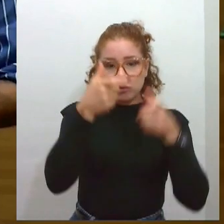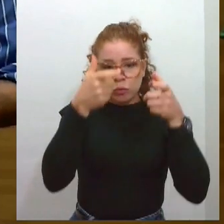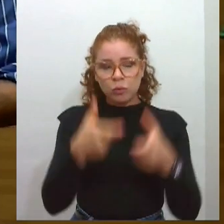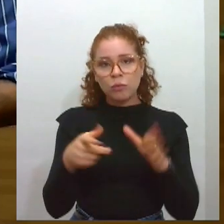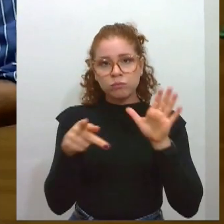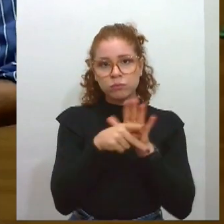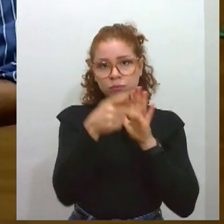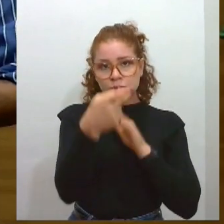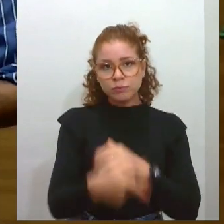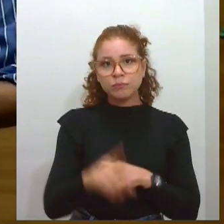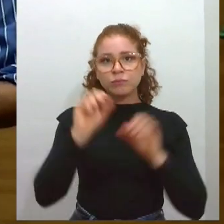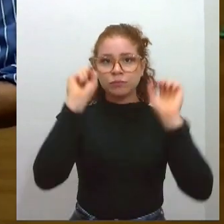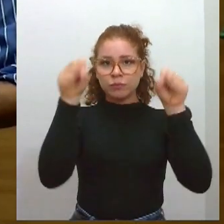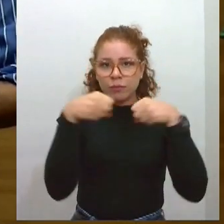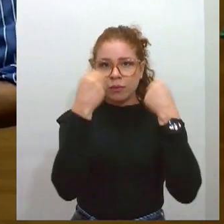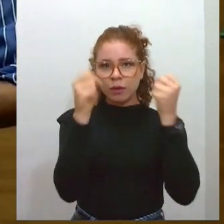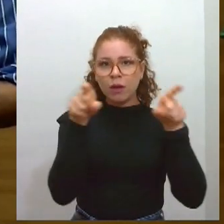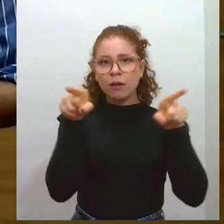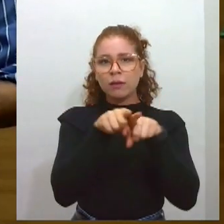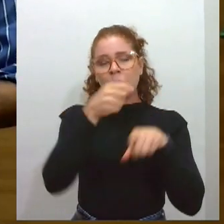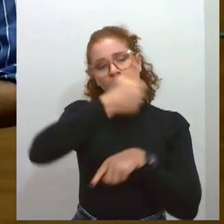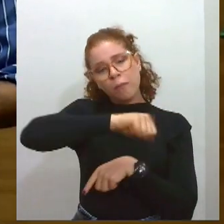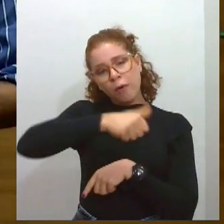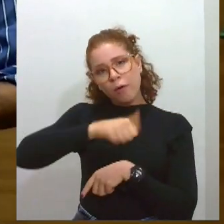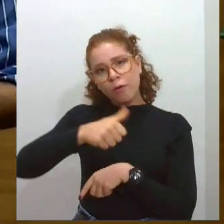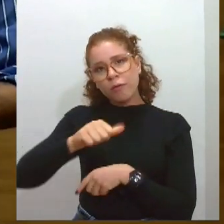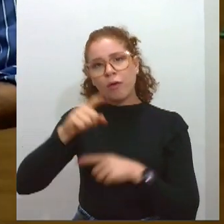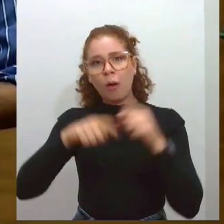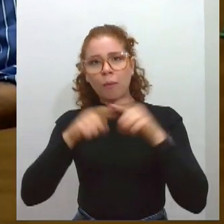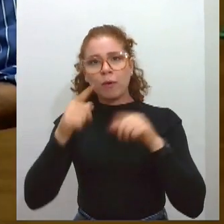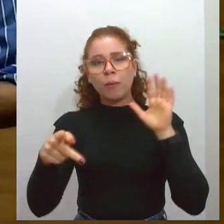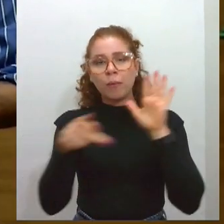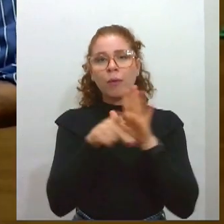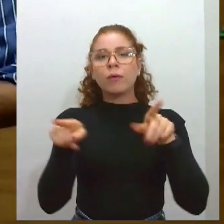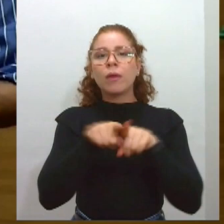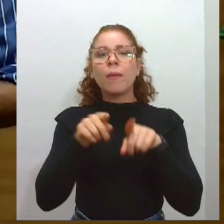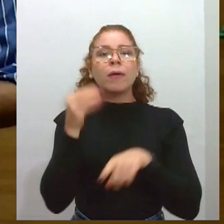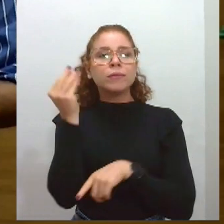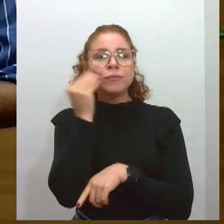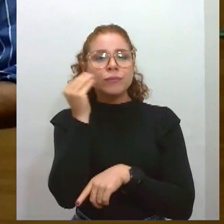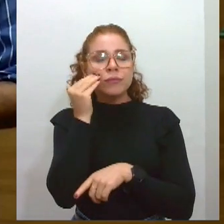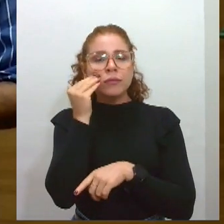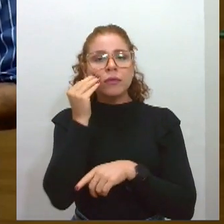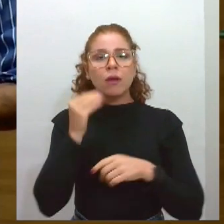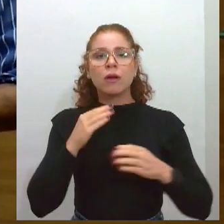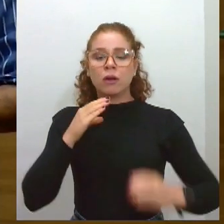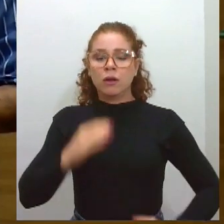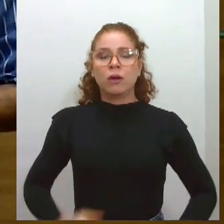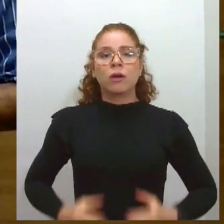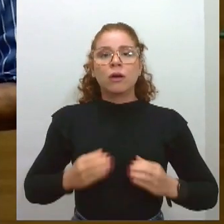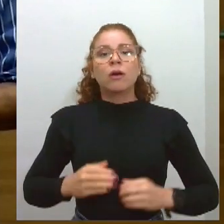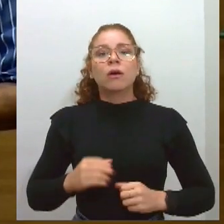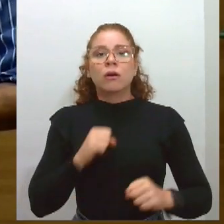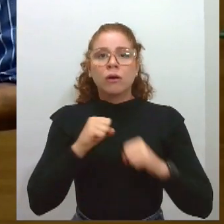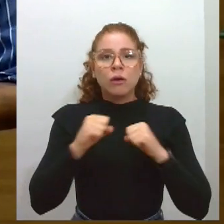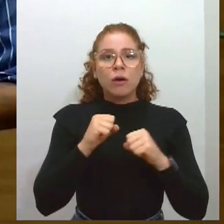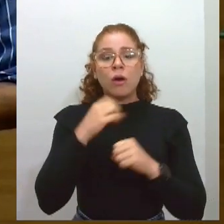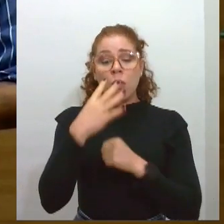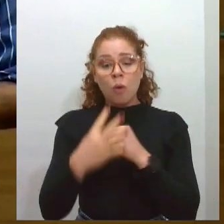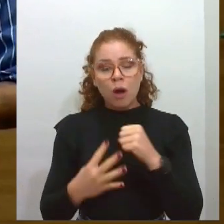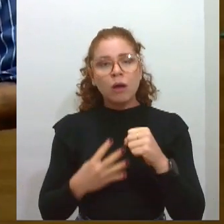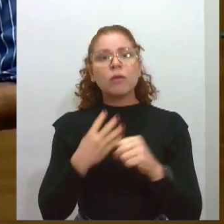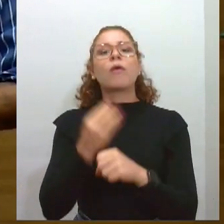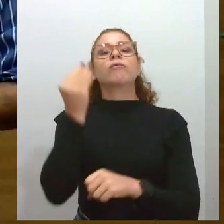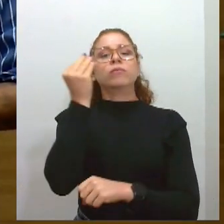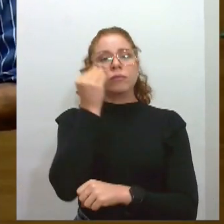análises de material biológico, testes físicos. E todos esses passos vão se repetir ao longo dos quatro anos de graduação.